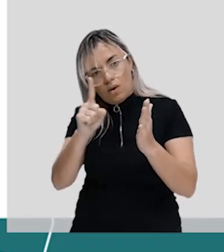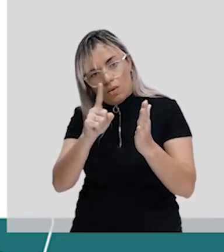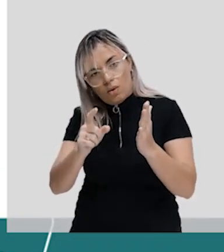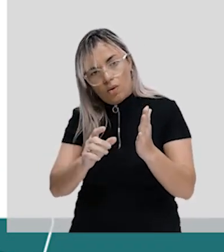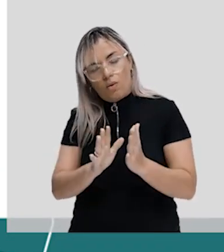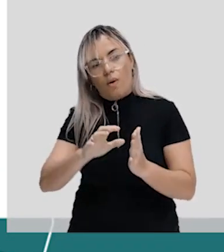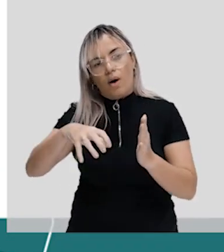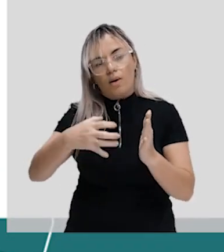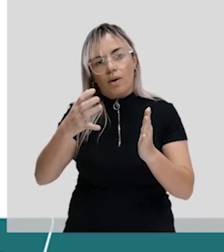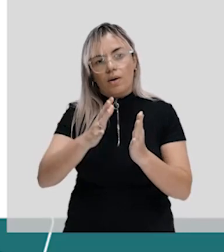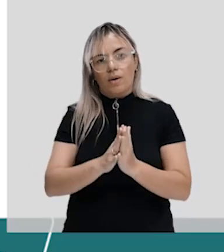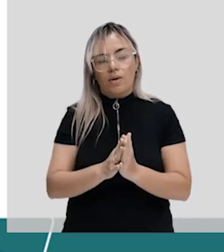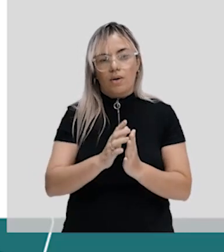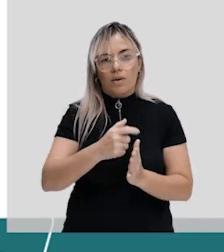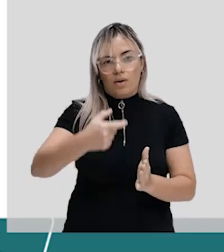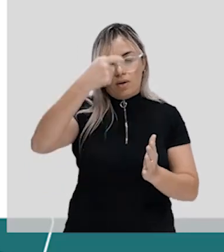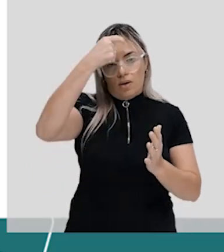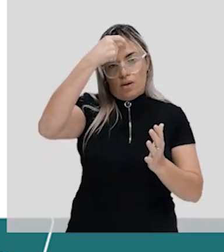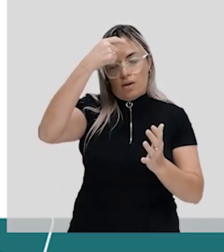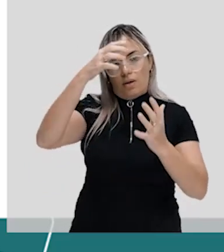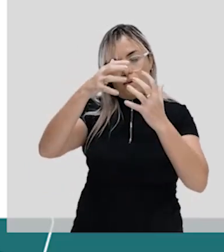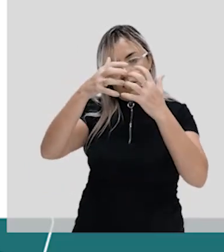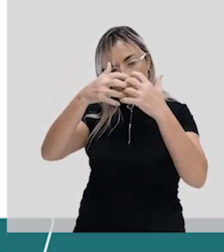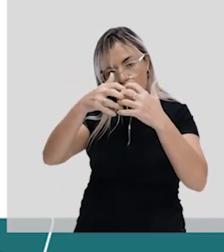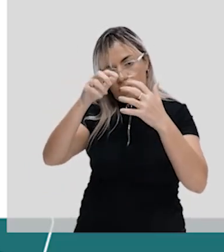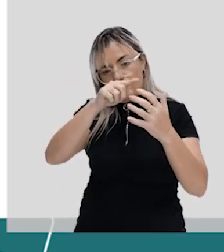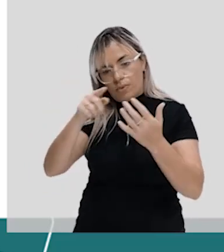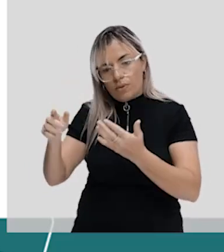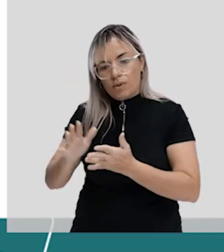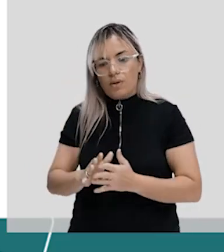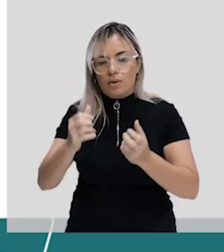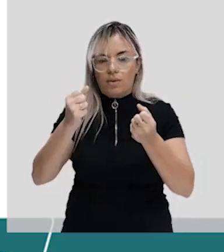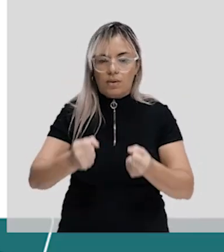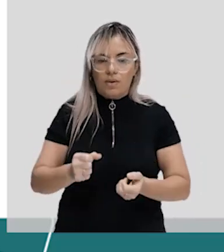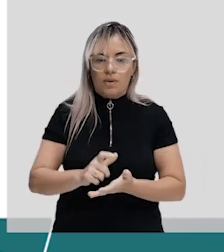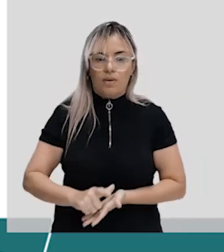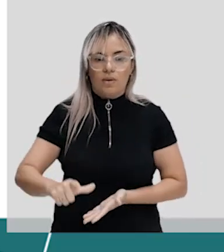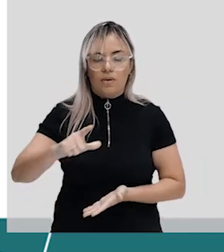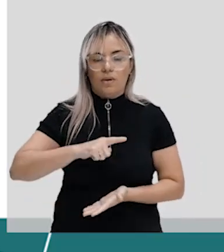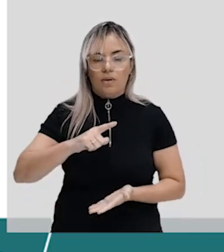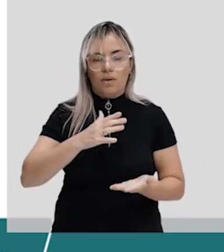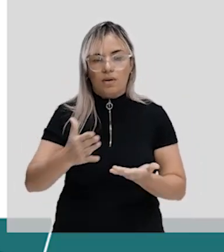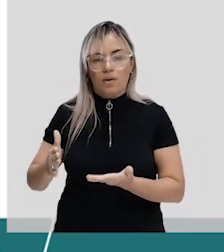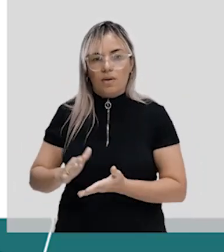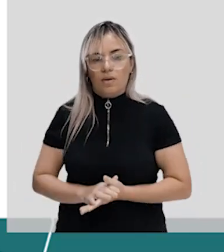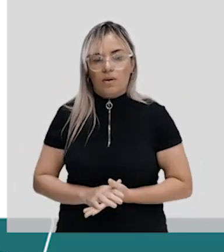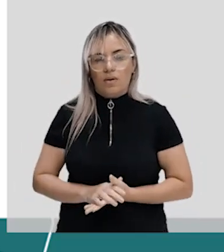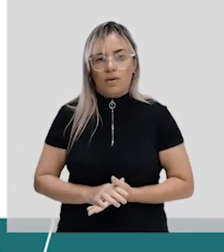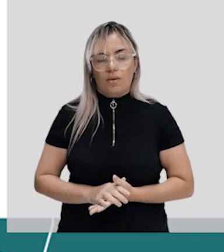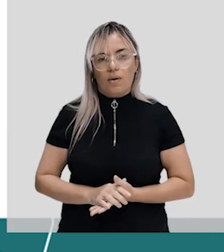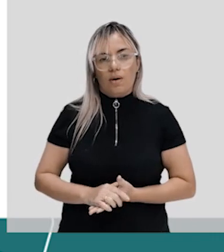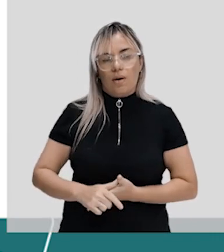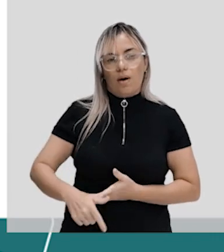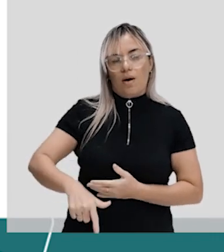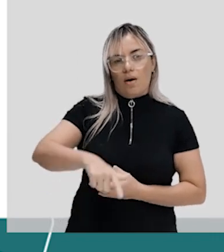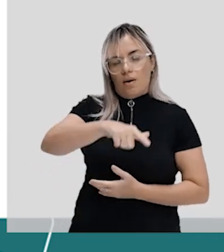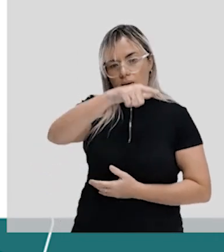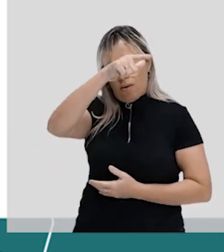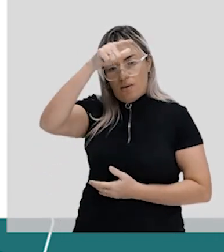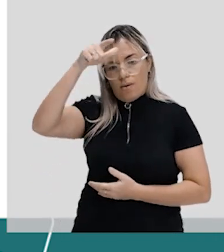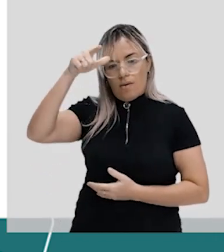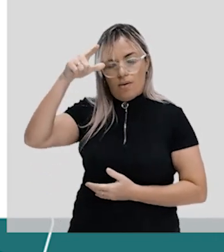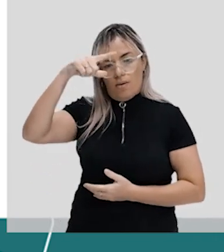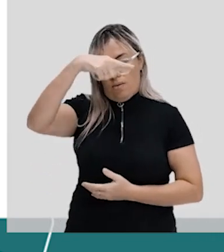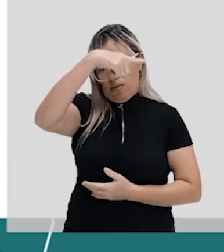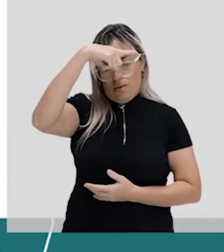na região da cabeça do embrião, a indivíduo, ele pode ter, vai dar origem a anencefalia, que é uma